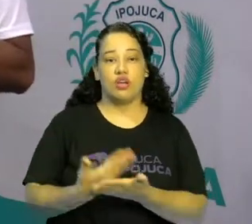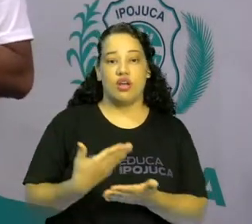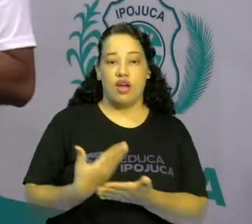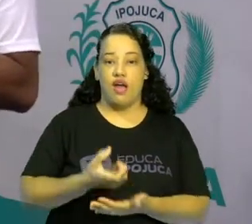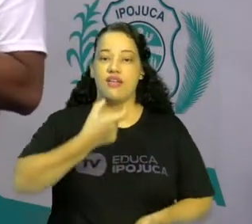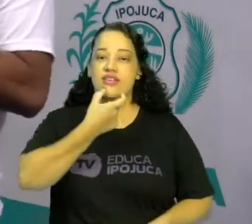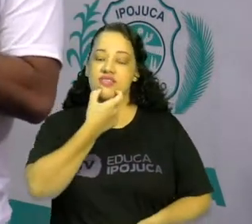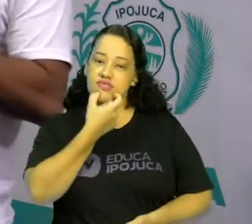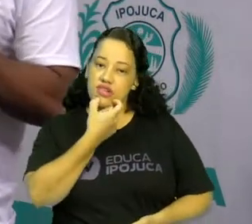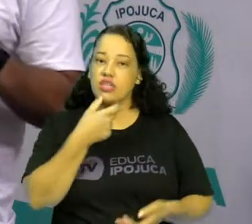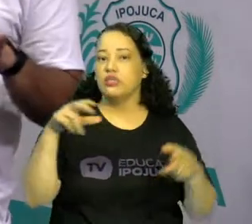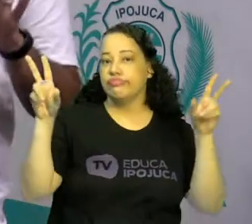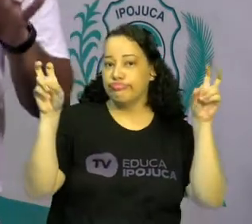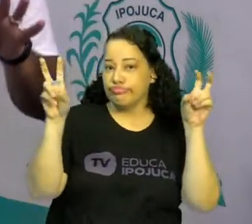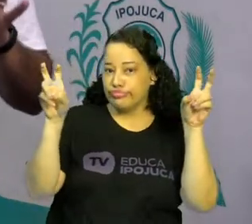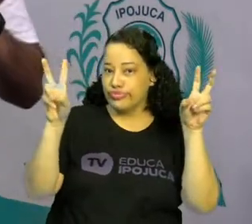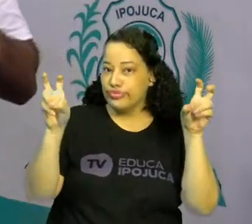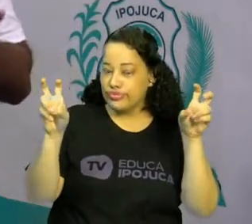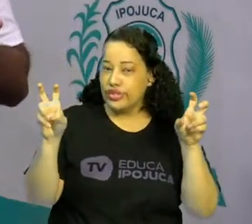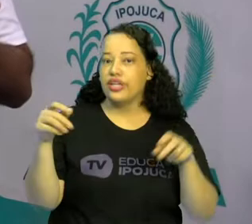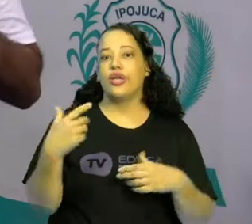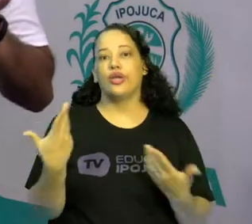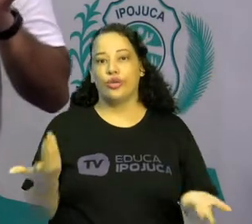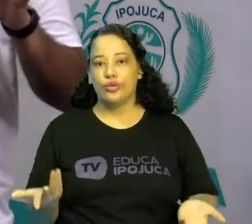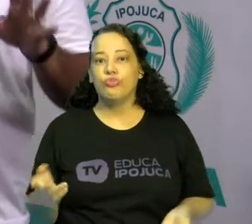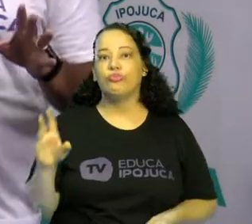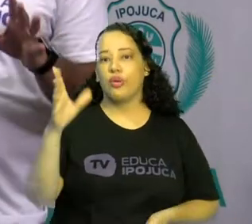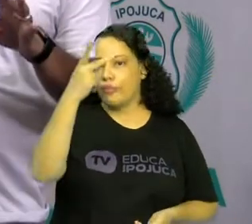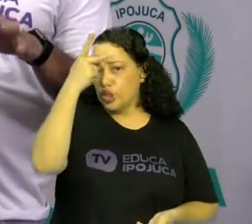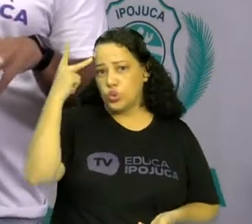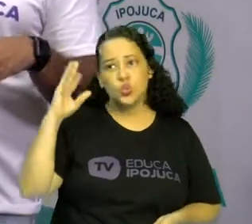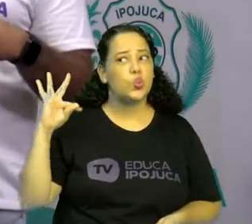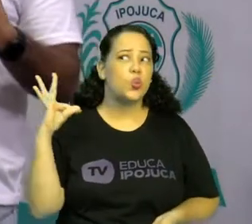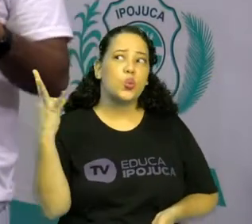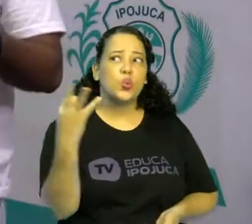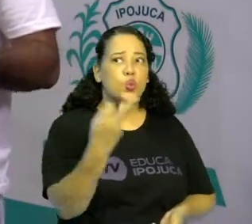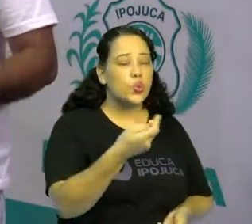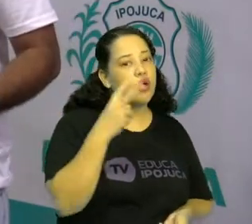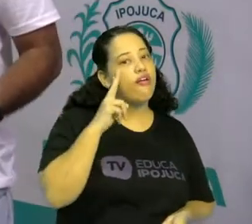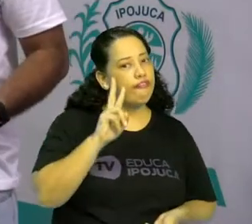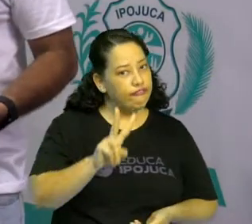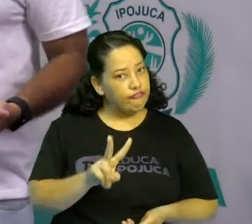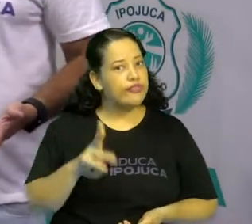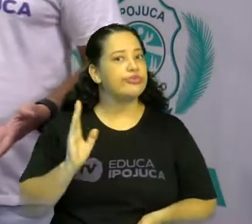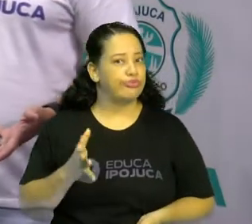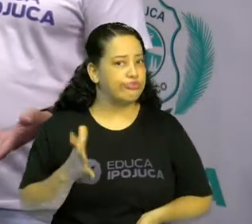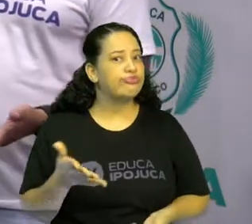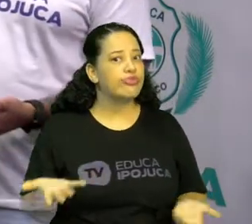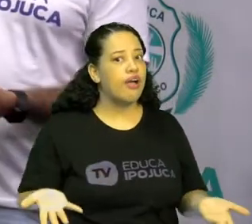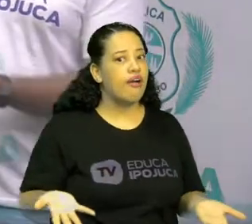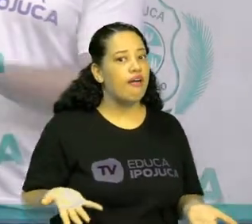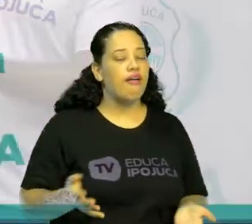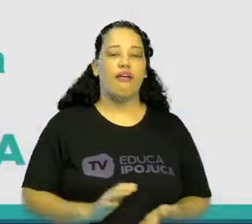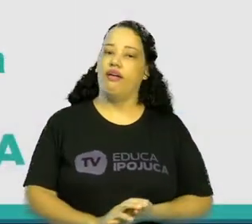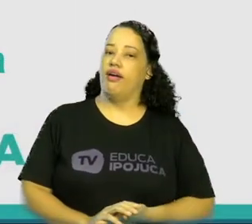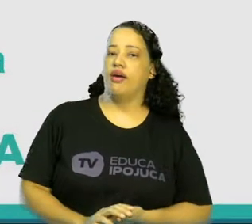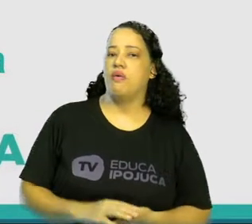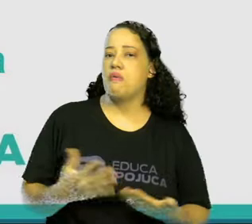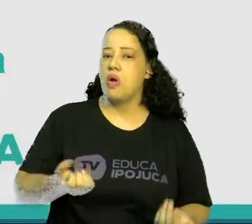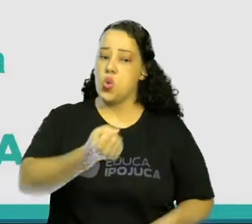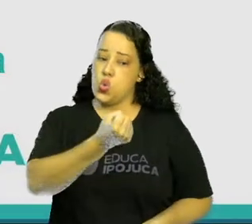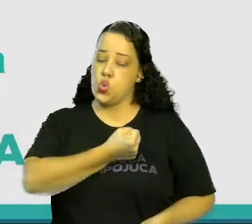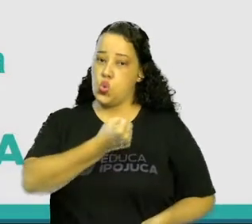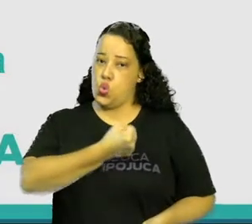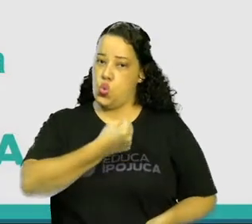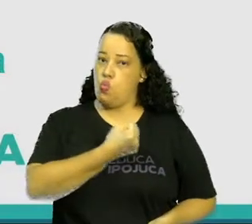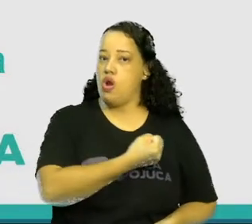nosso conteúdo é um conteúdo que todo mundo já viu alguma vez na vida, que são os números